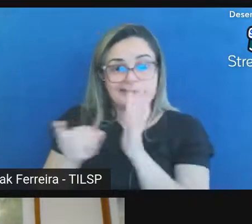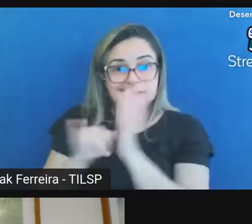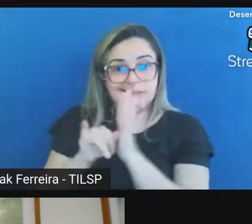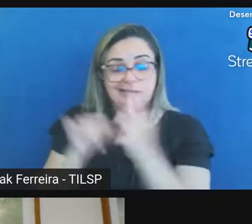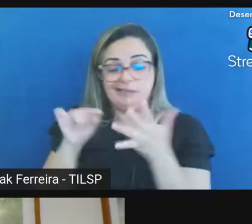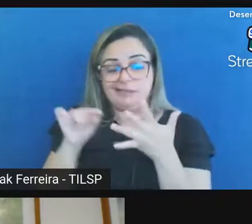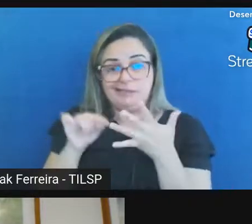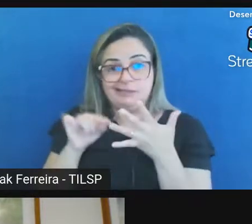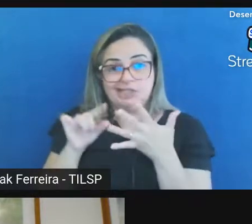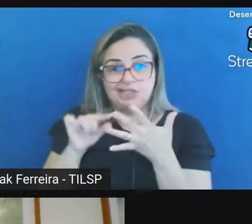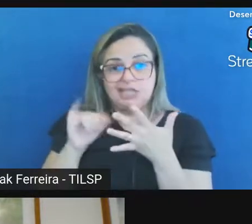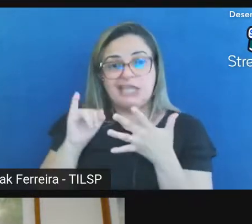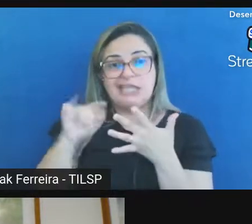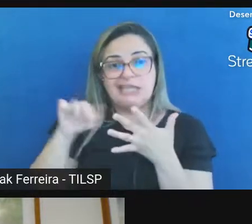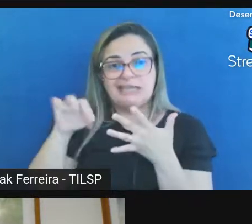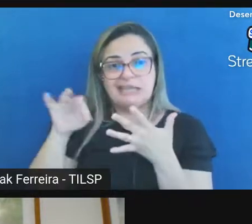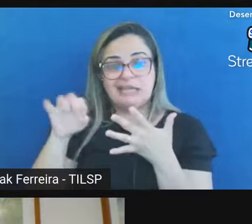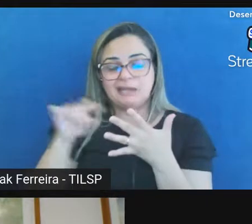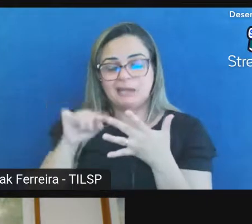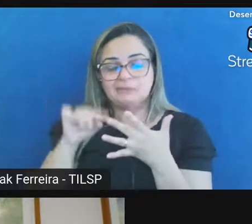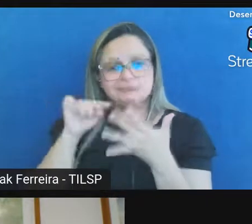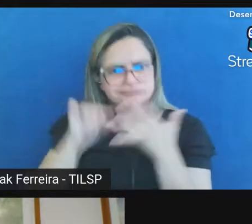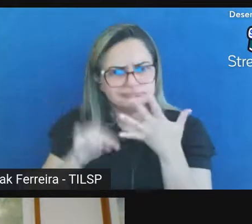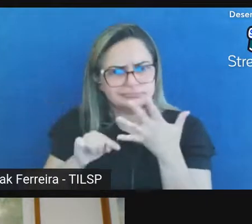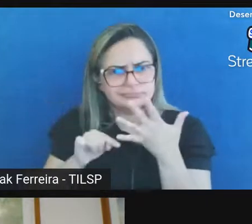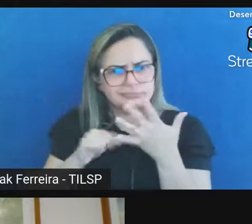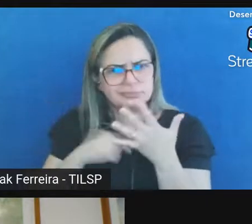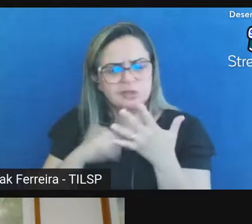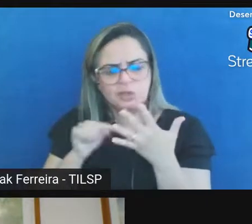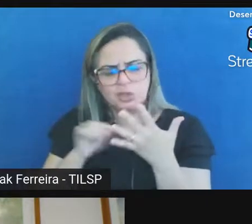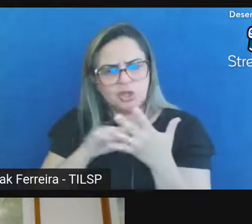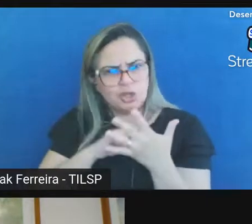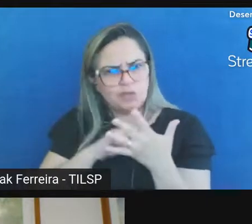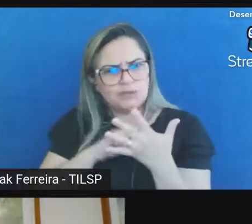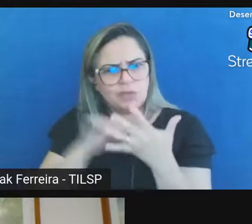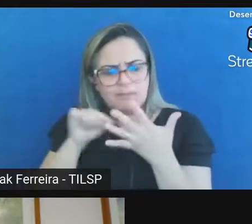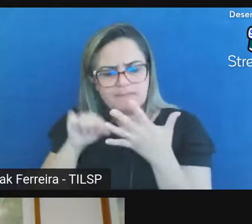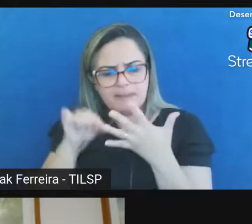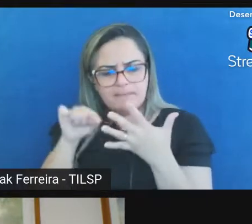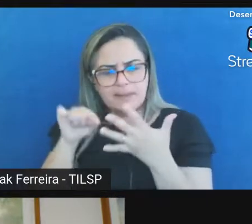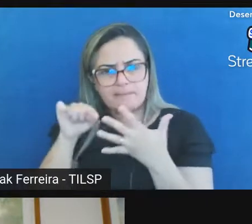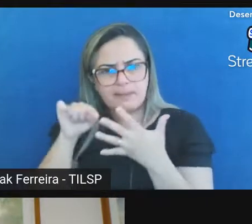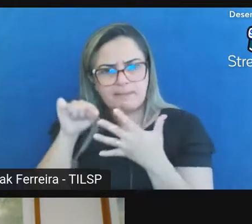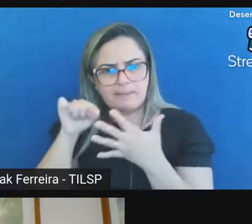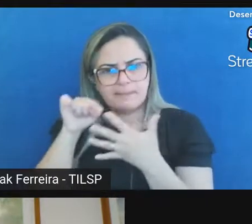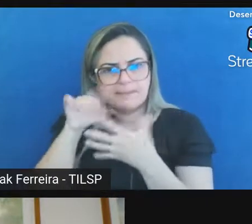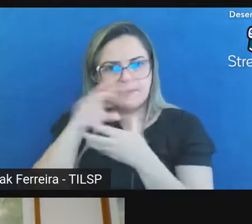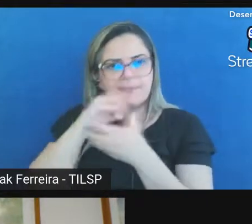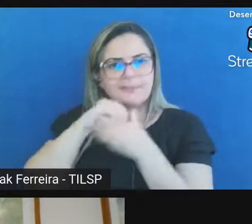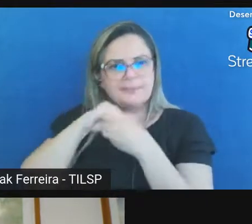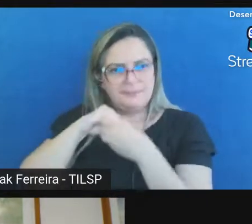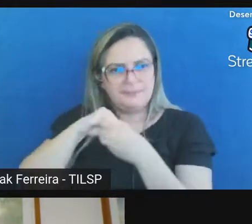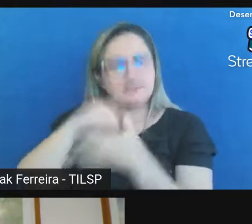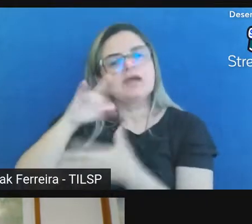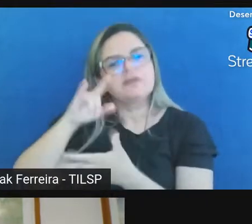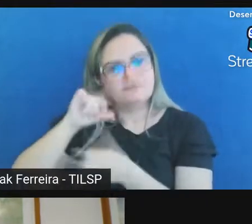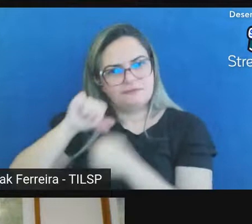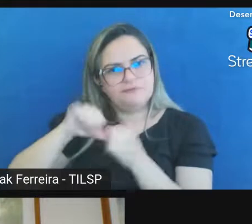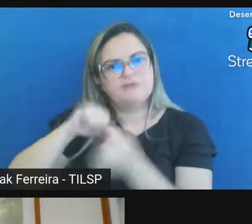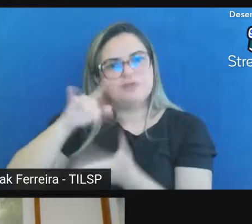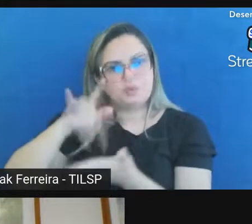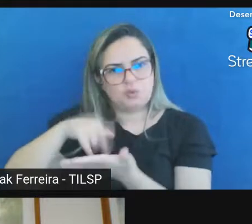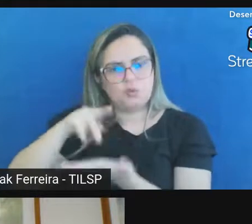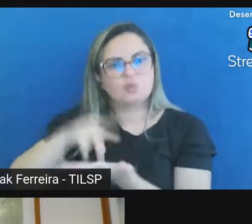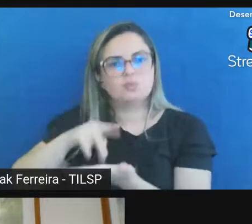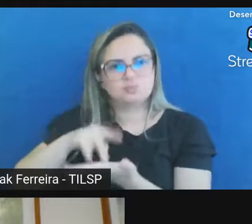integridade então quer dizer eu tenho que controlar esses dois esses dois componentes da